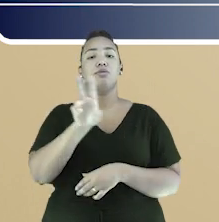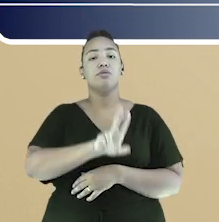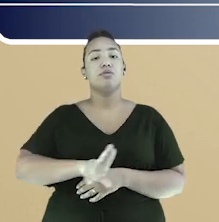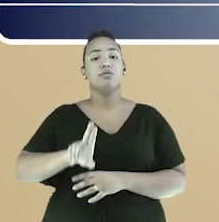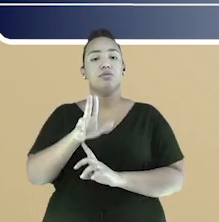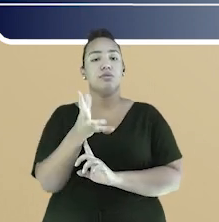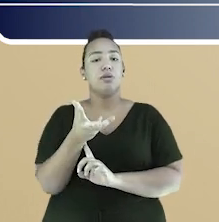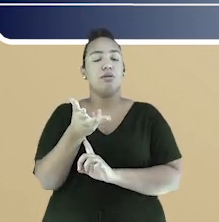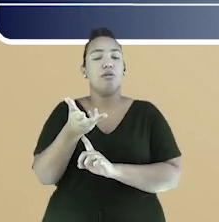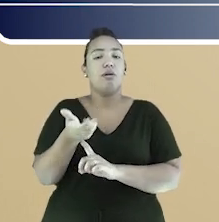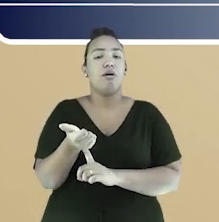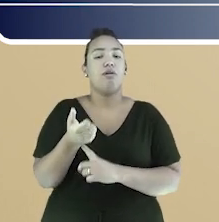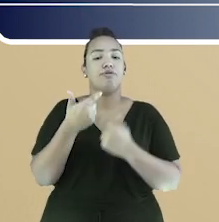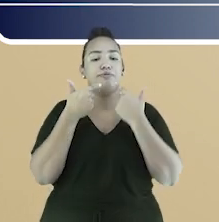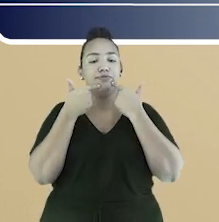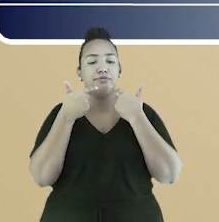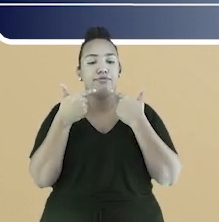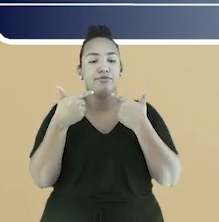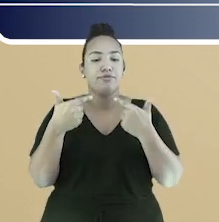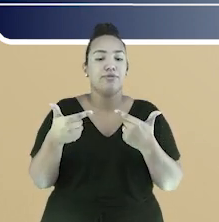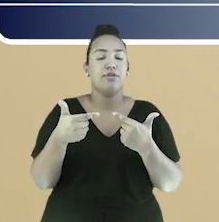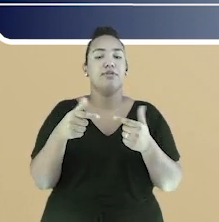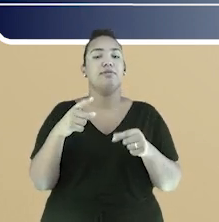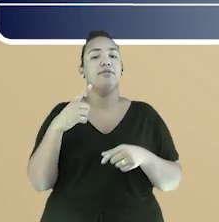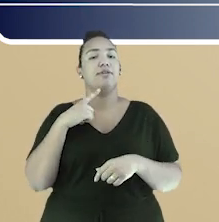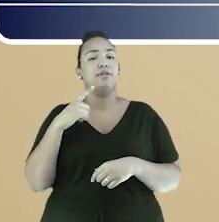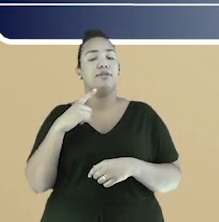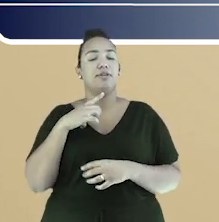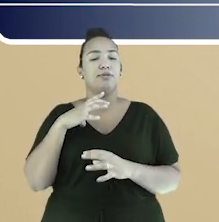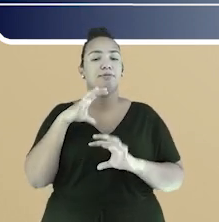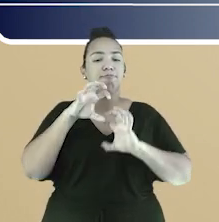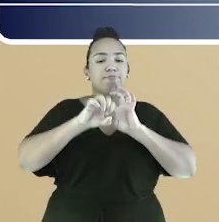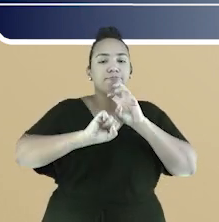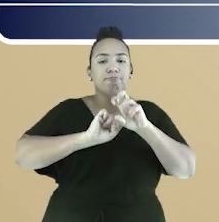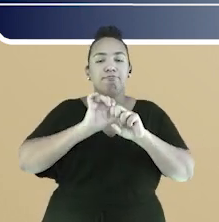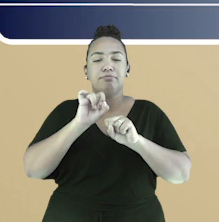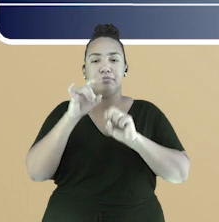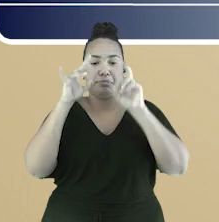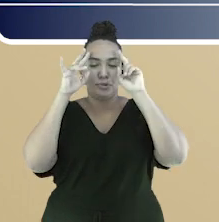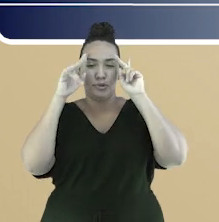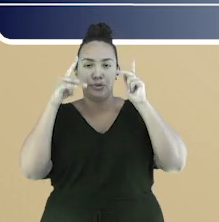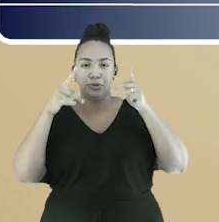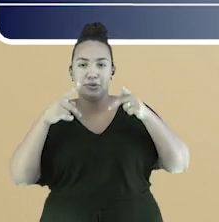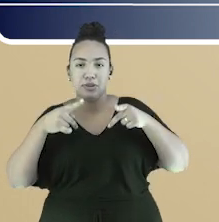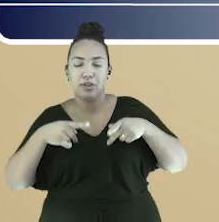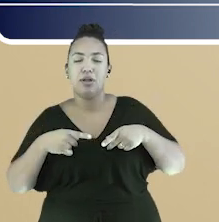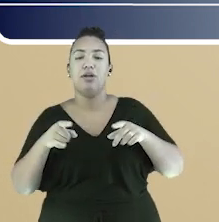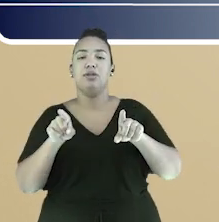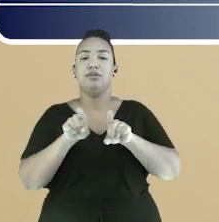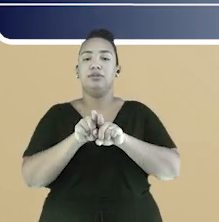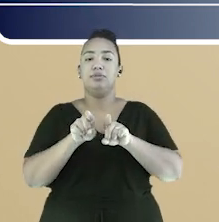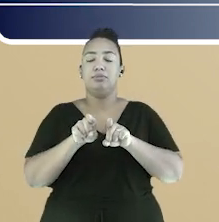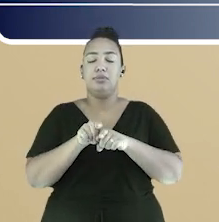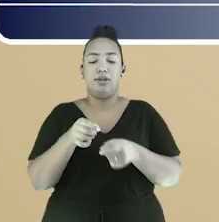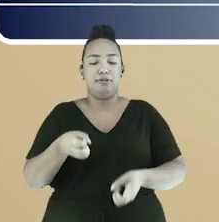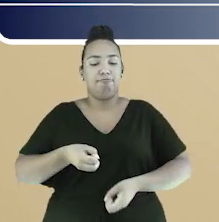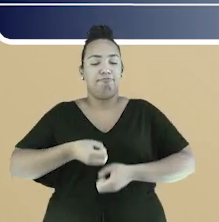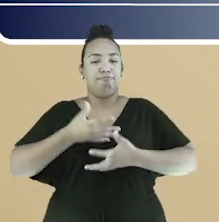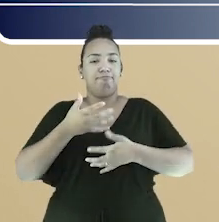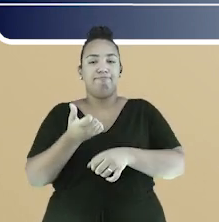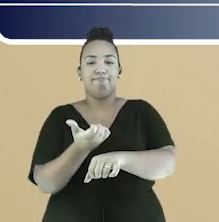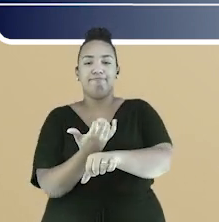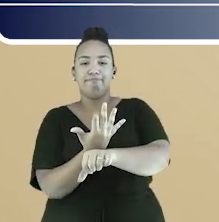como linguagem, mantendo uma atitude de busca pessoal e coletiva, articulando a percepção, a emoção, a